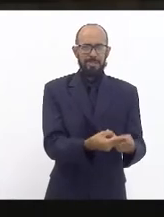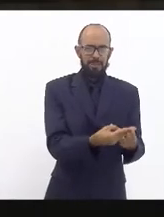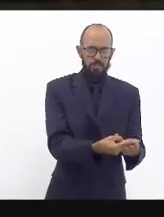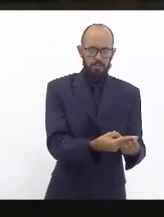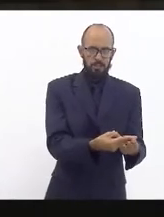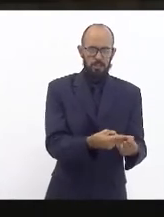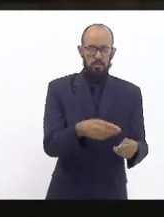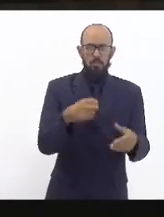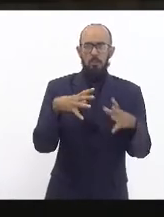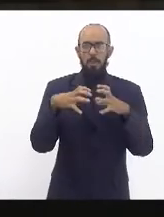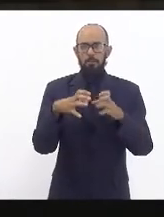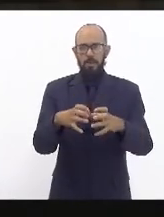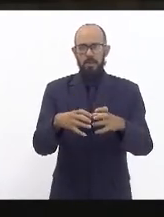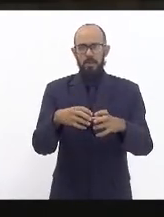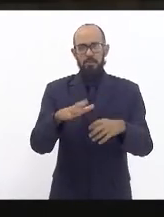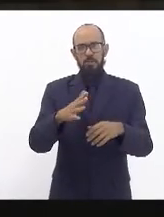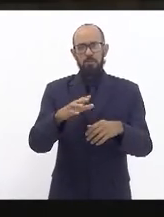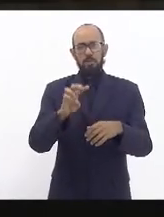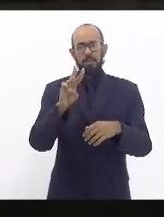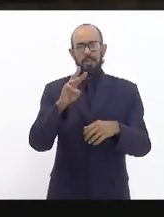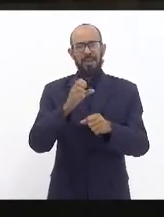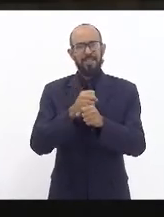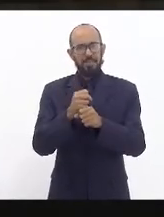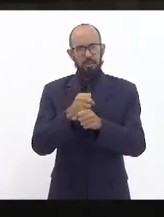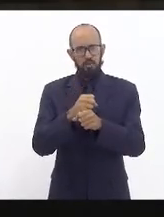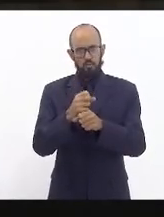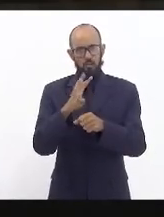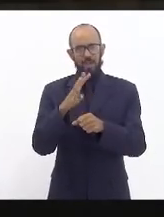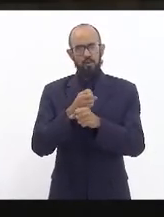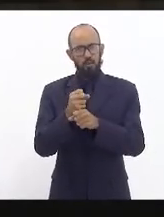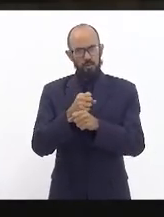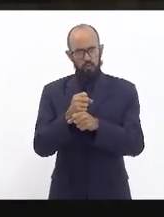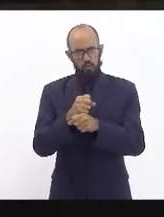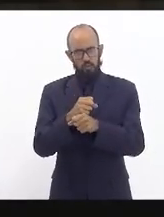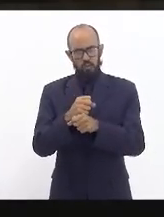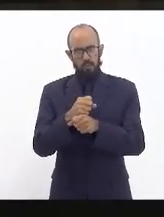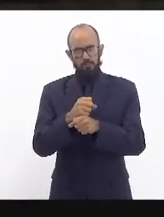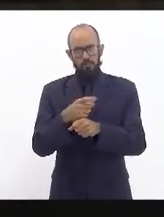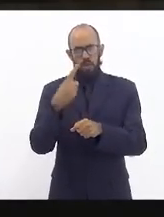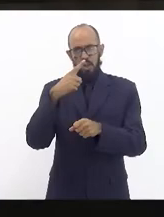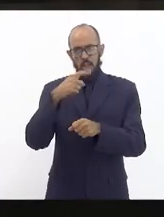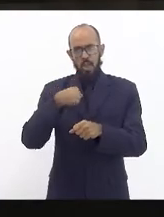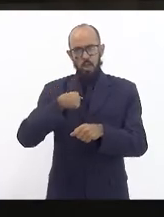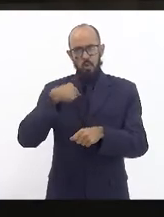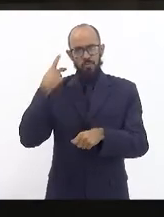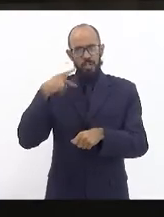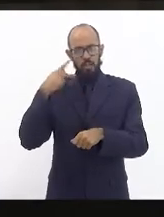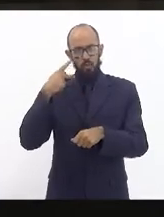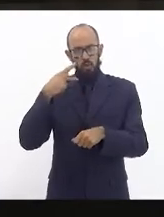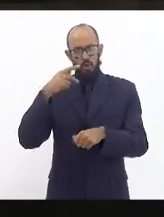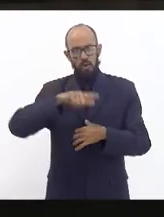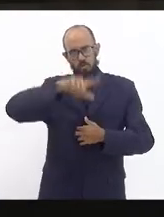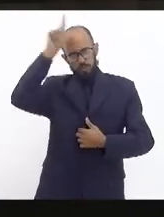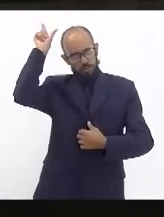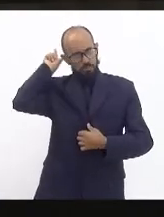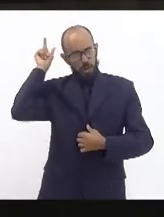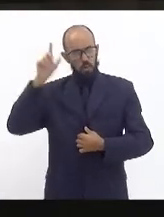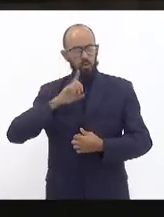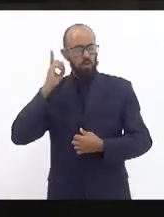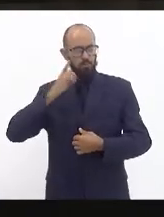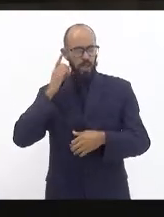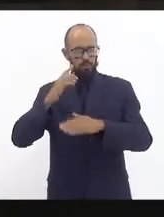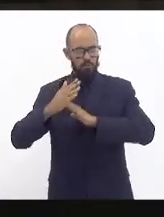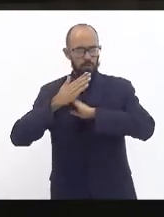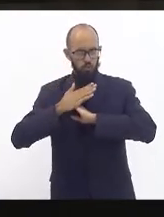de 3, 4 anos deputado dos Paulo me acompanha nesse período eu era vereador dos Paulo deputado nós lutamos contra aquele absurdo que foi o lixão de Paciência